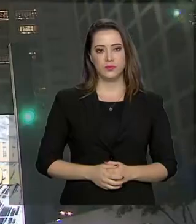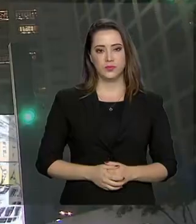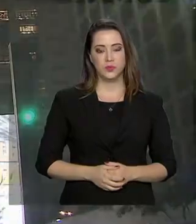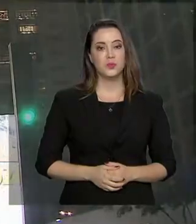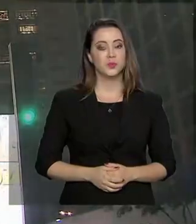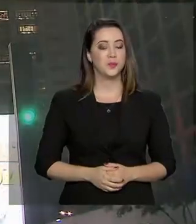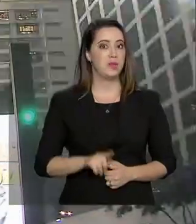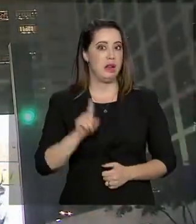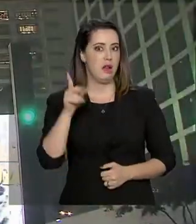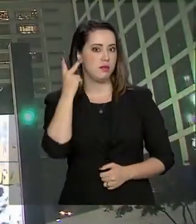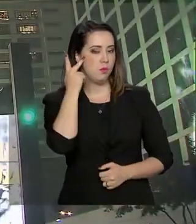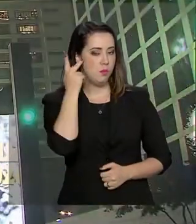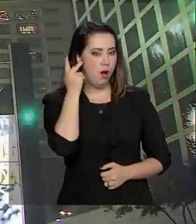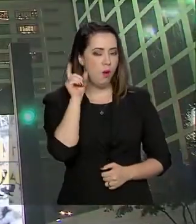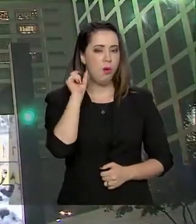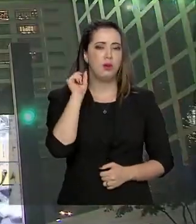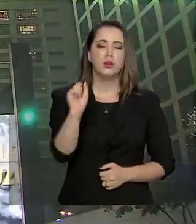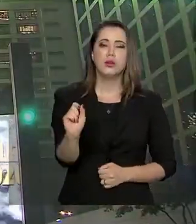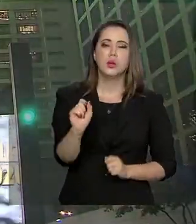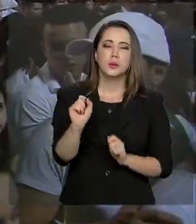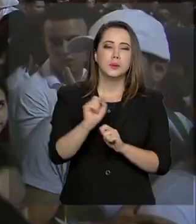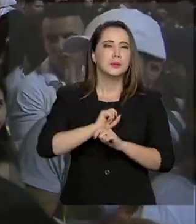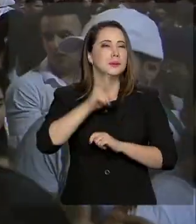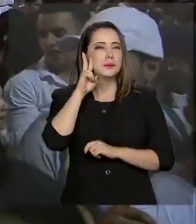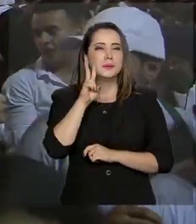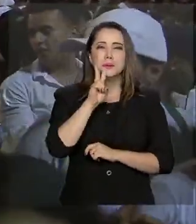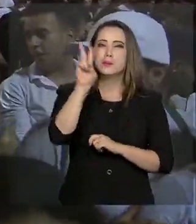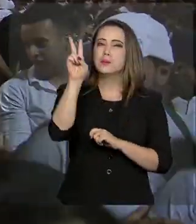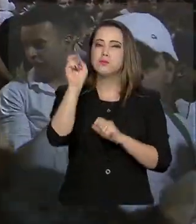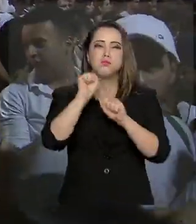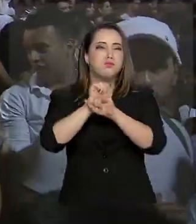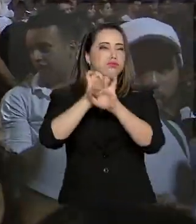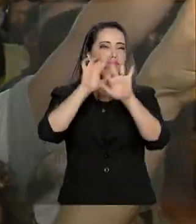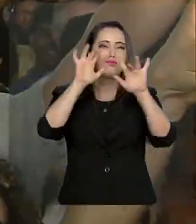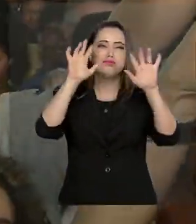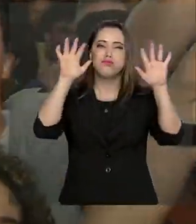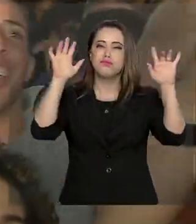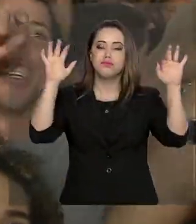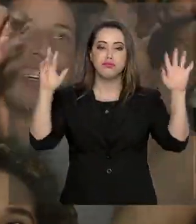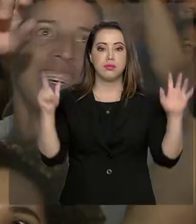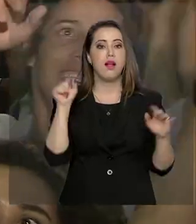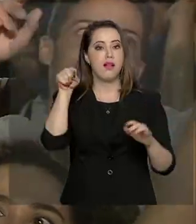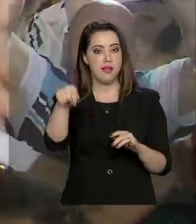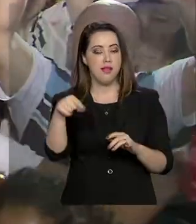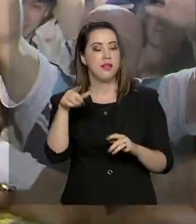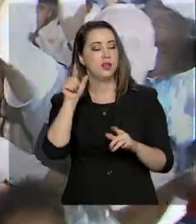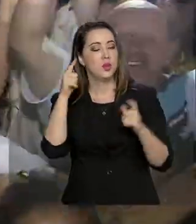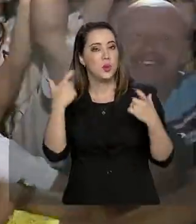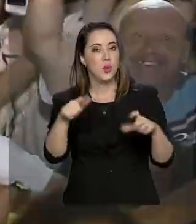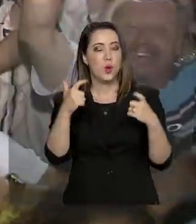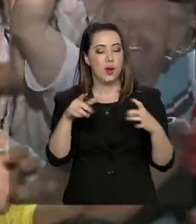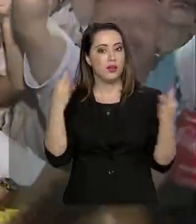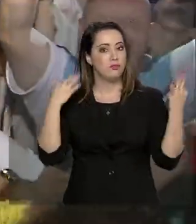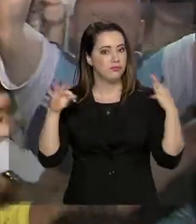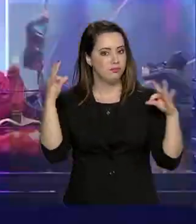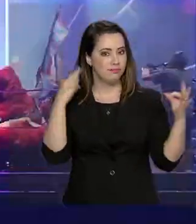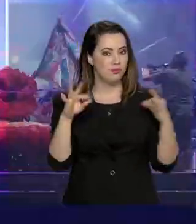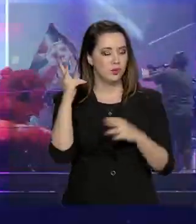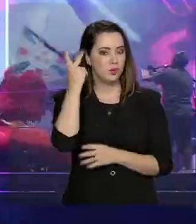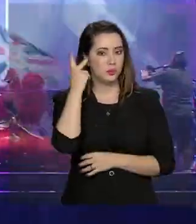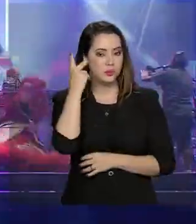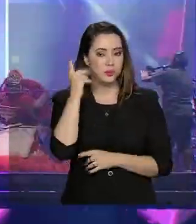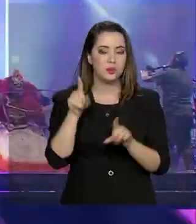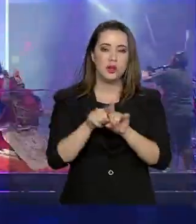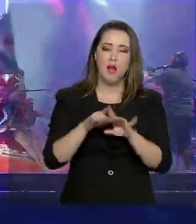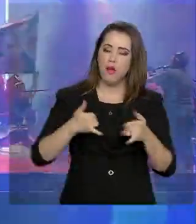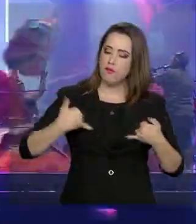Em São Paulo, o espetáculo de luzes foi na Avenida Paulista, um dos principais pontos turísticos da cidade. A